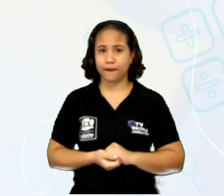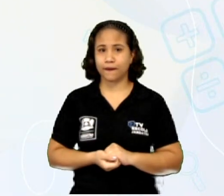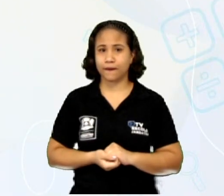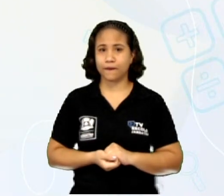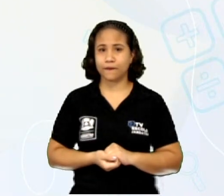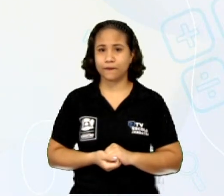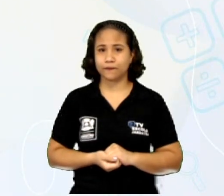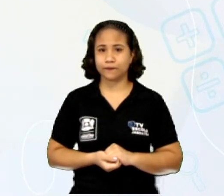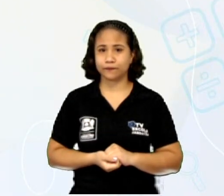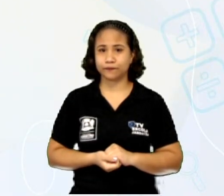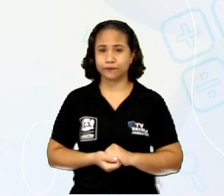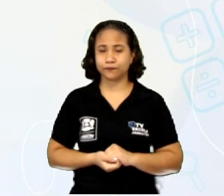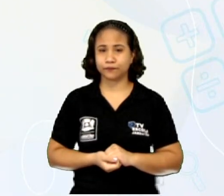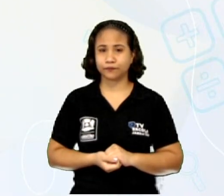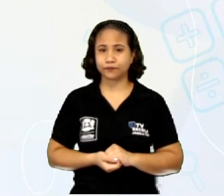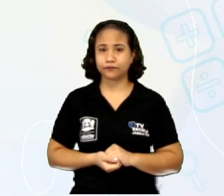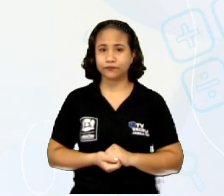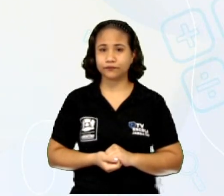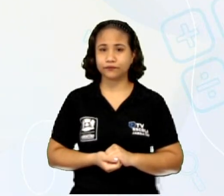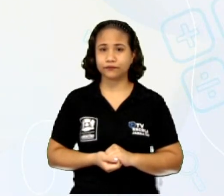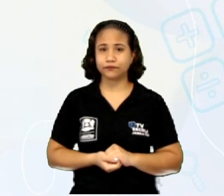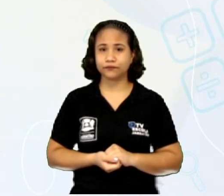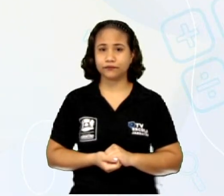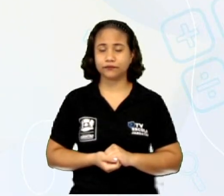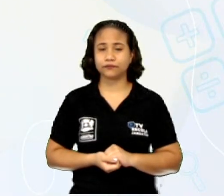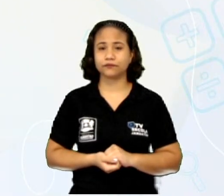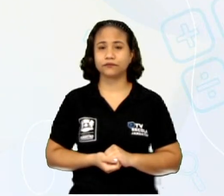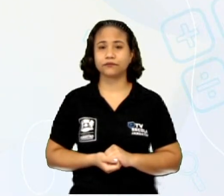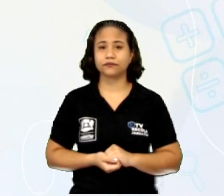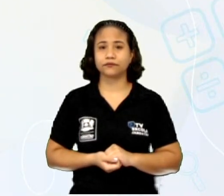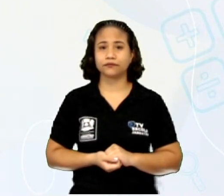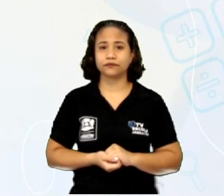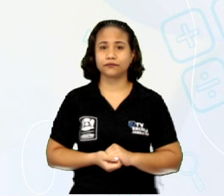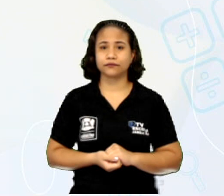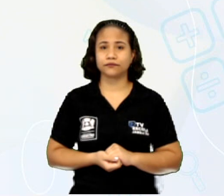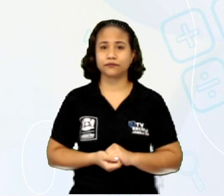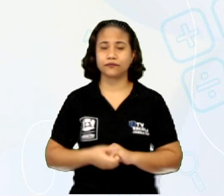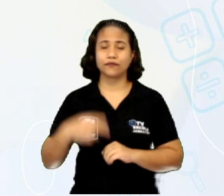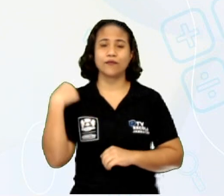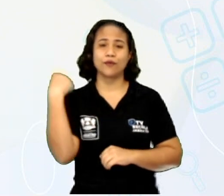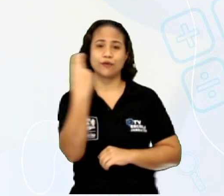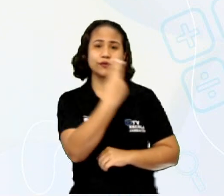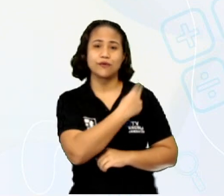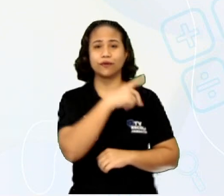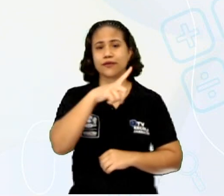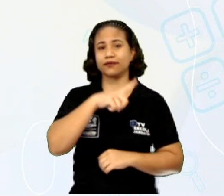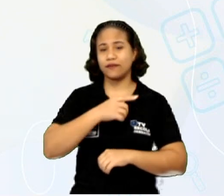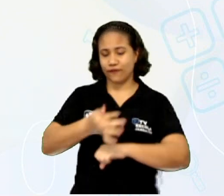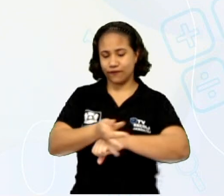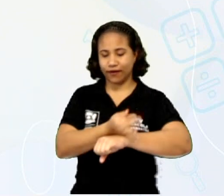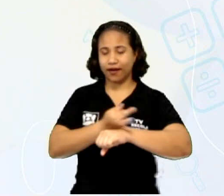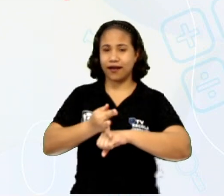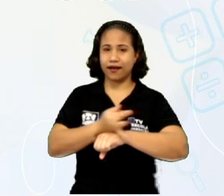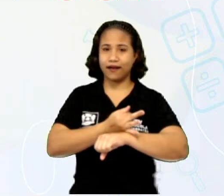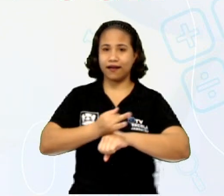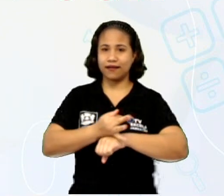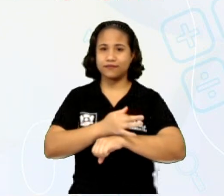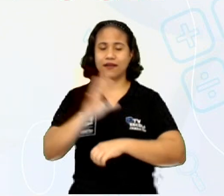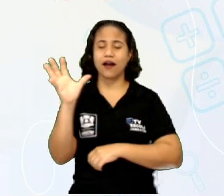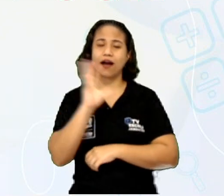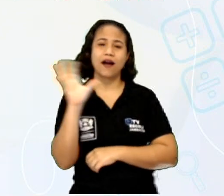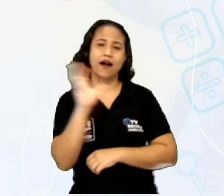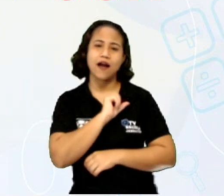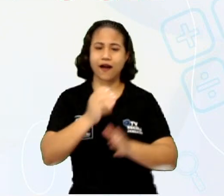we are on vacation. I'm loving our trip. Nós estamos de férias, estão amando nossa